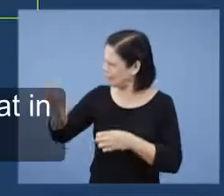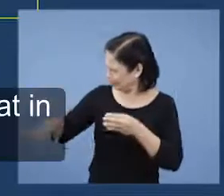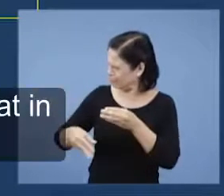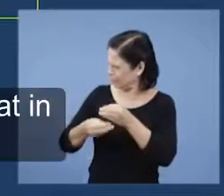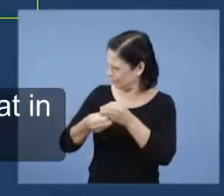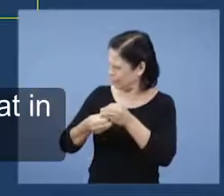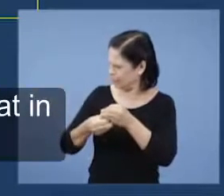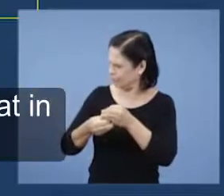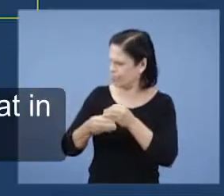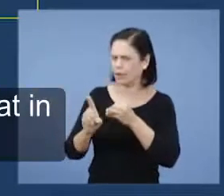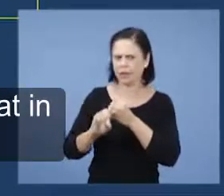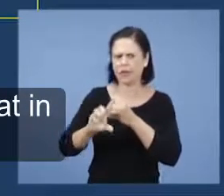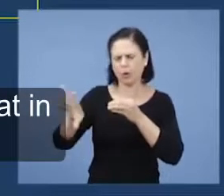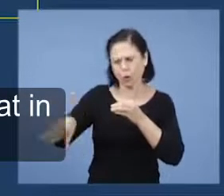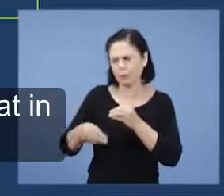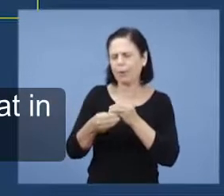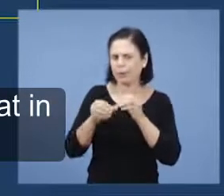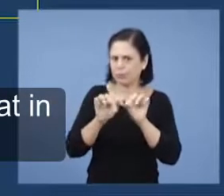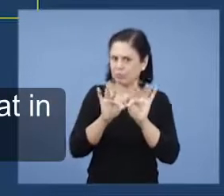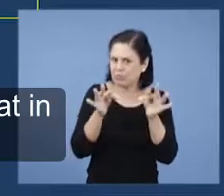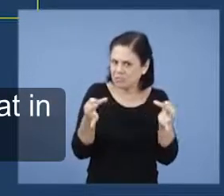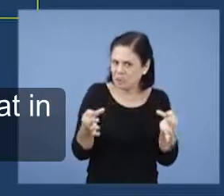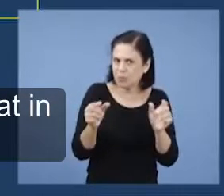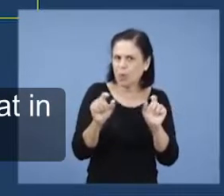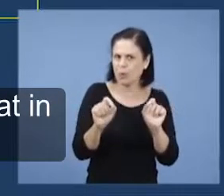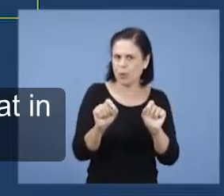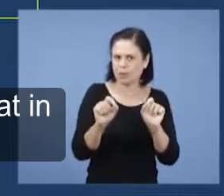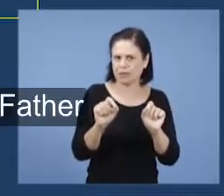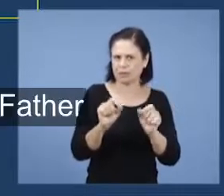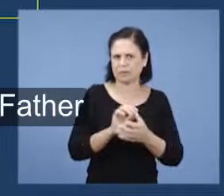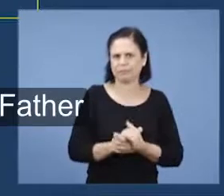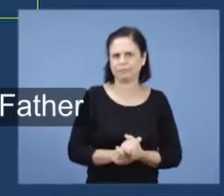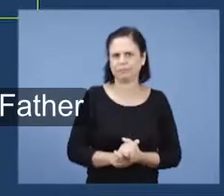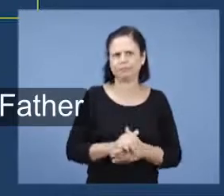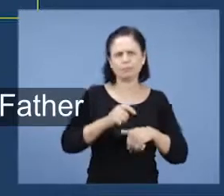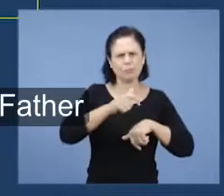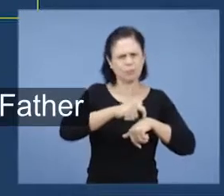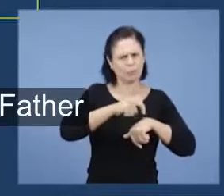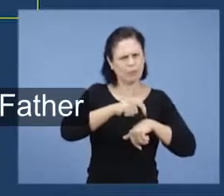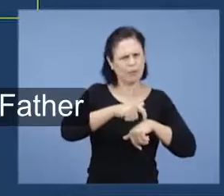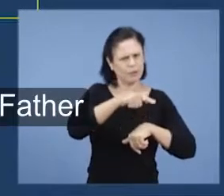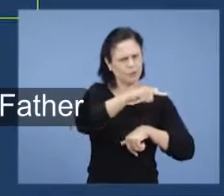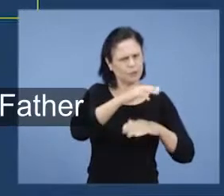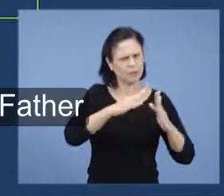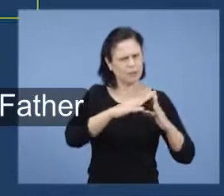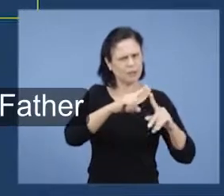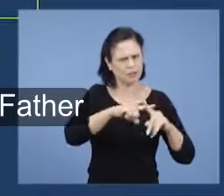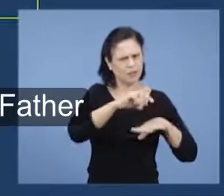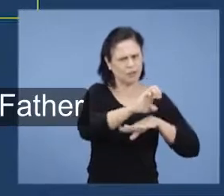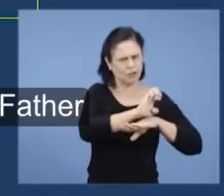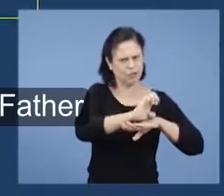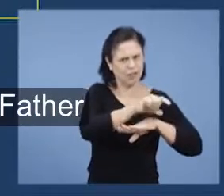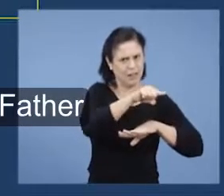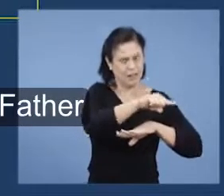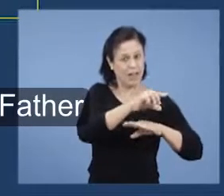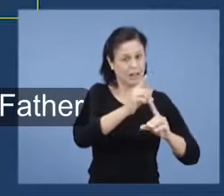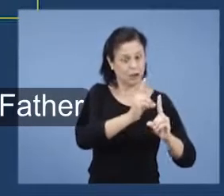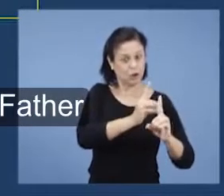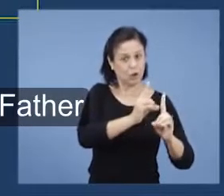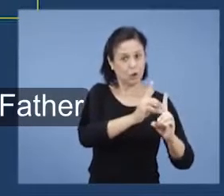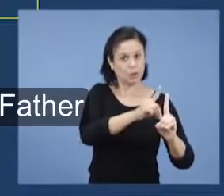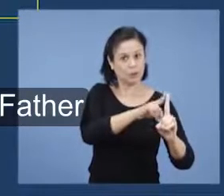Não, o complemento é muito simples. É que, nesse período aqui, a doutrina estava